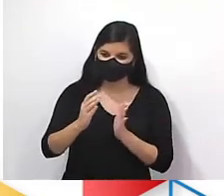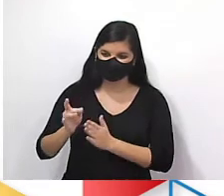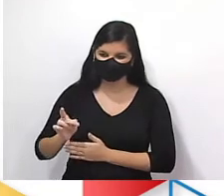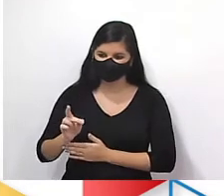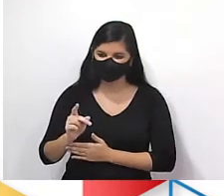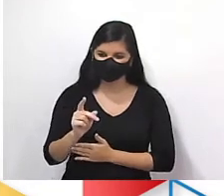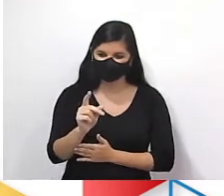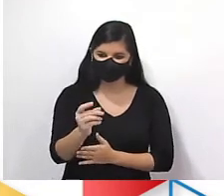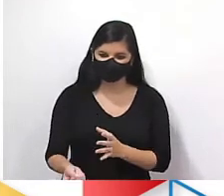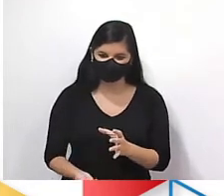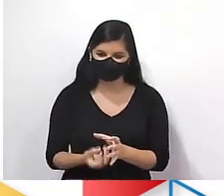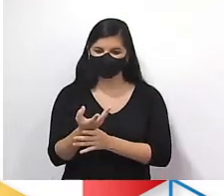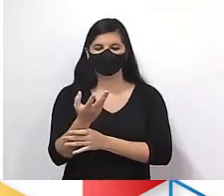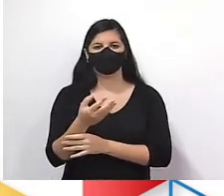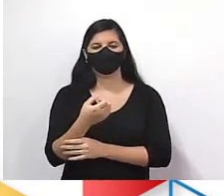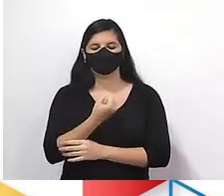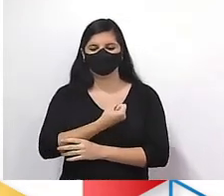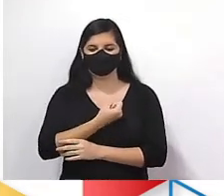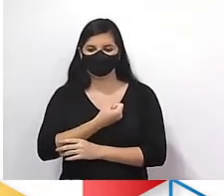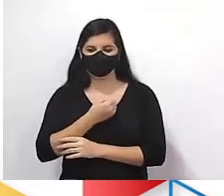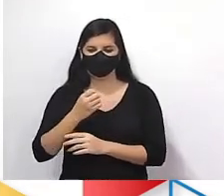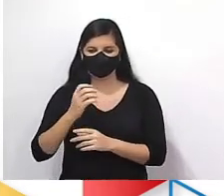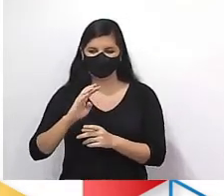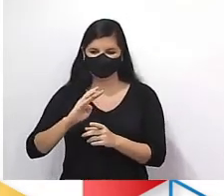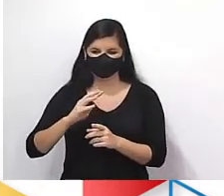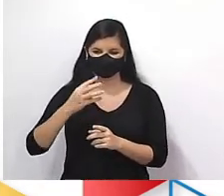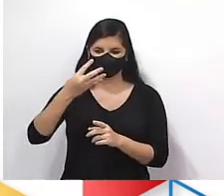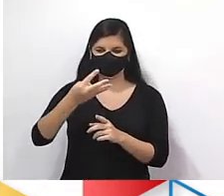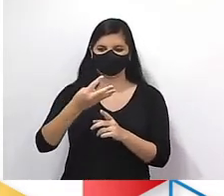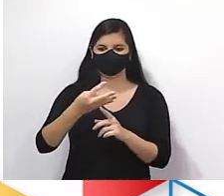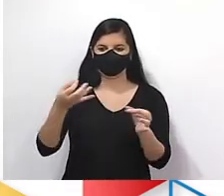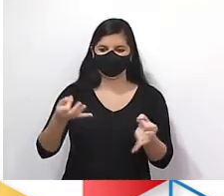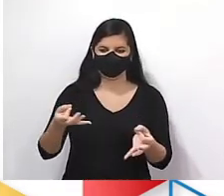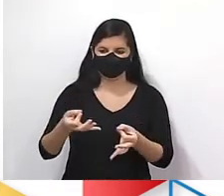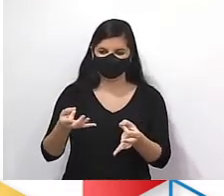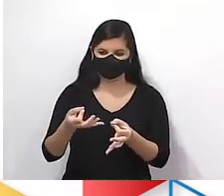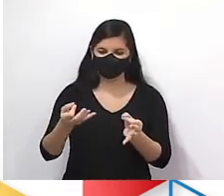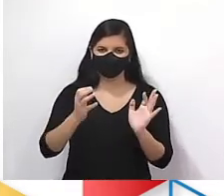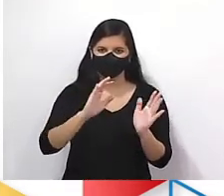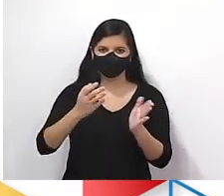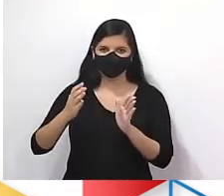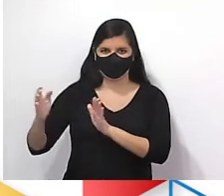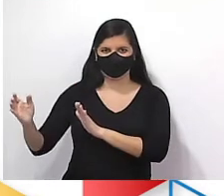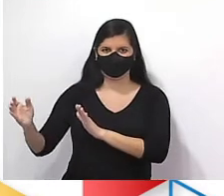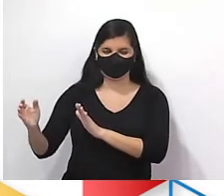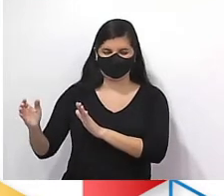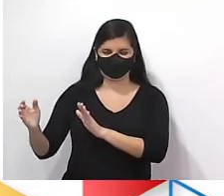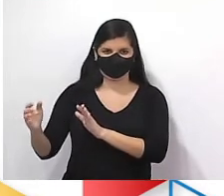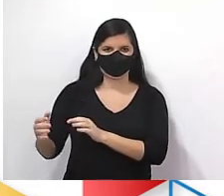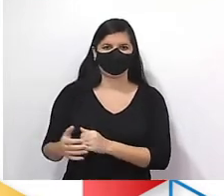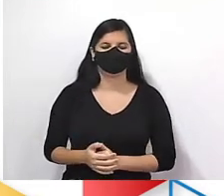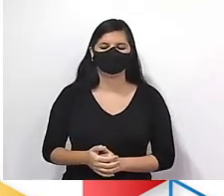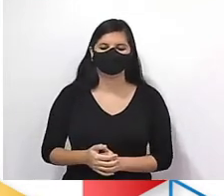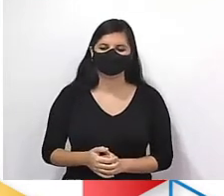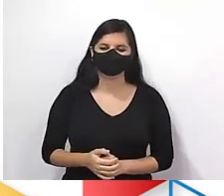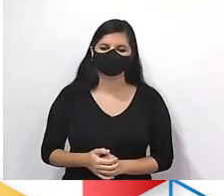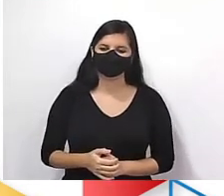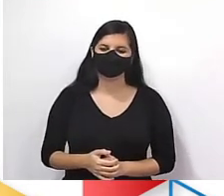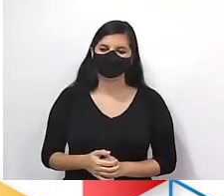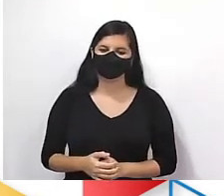formada pelos números quadrados perfeitos colocados em ordem crescente. Professor,